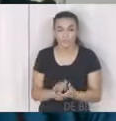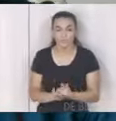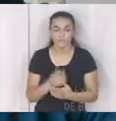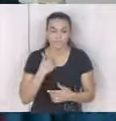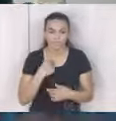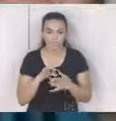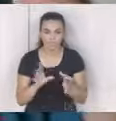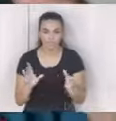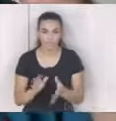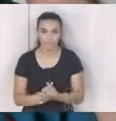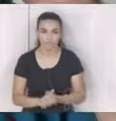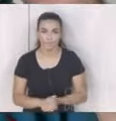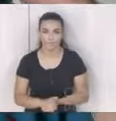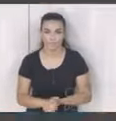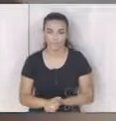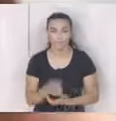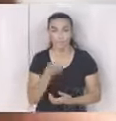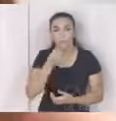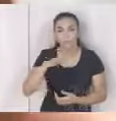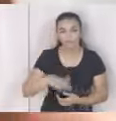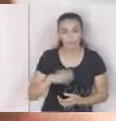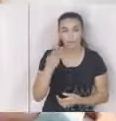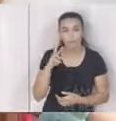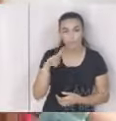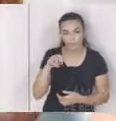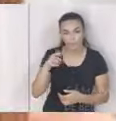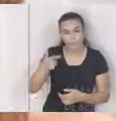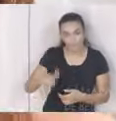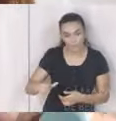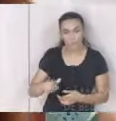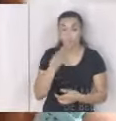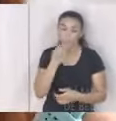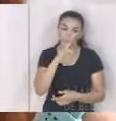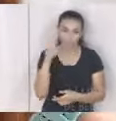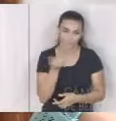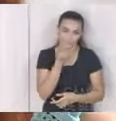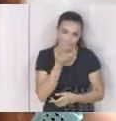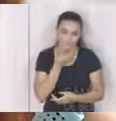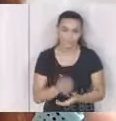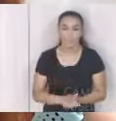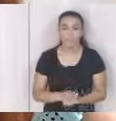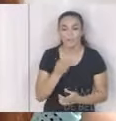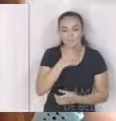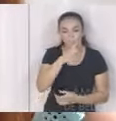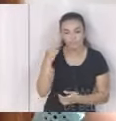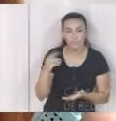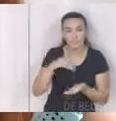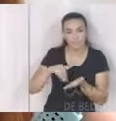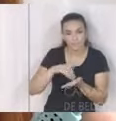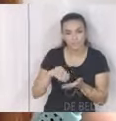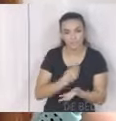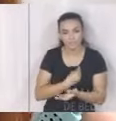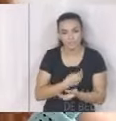Fique à vontade. Obrigada. Boa tarde Bruno novamente. Bom dia ainda. Bom dia para as secretárias que aqui